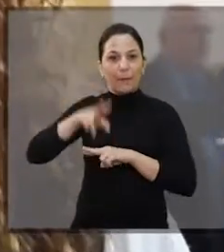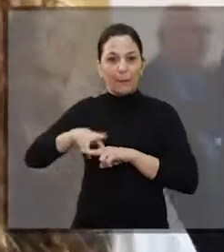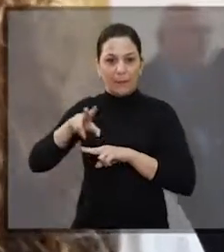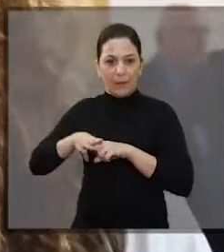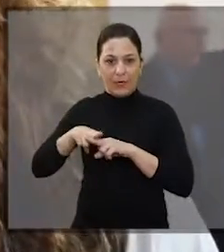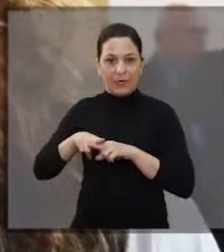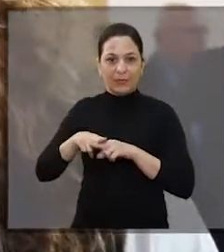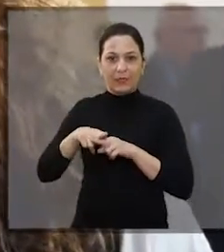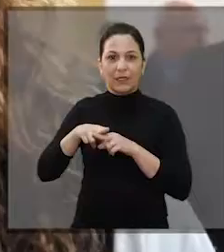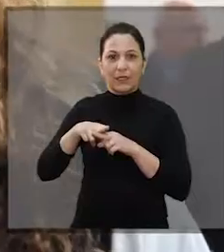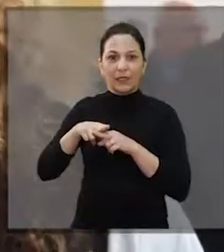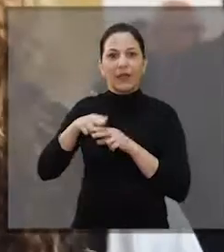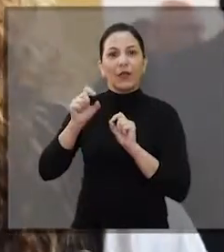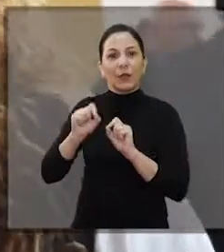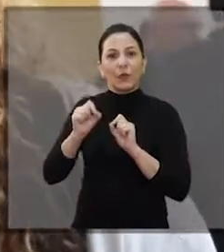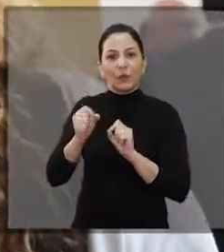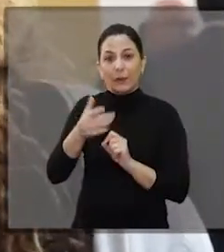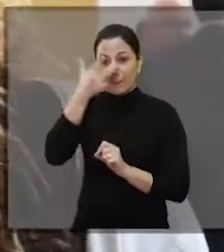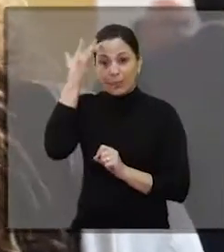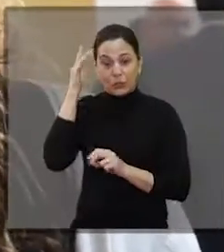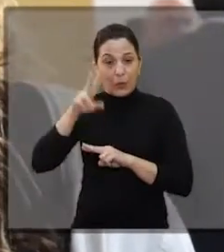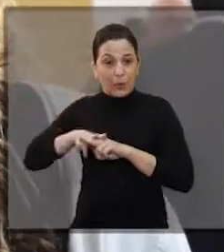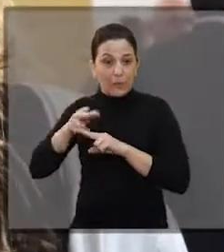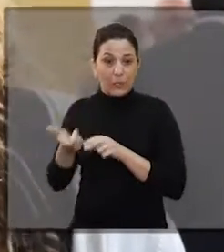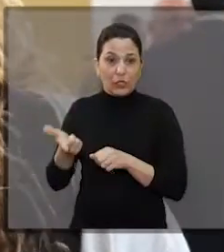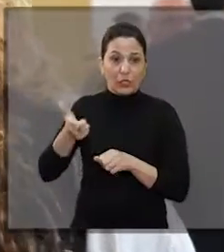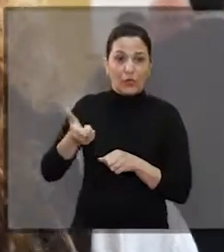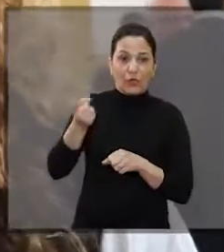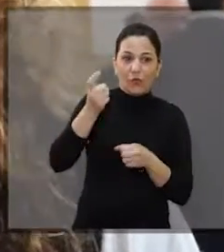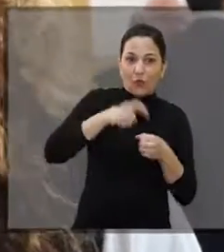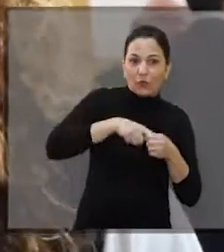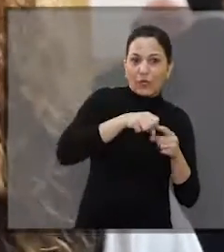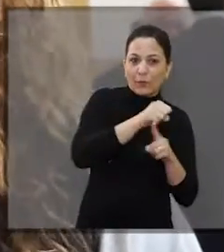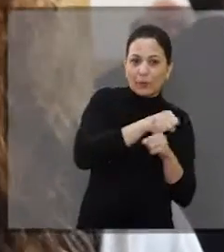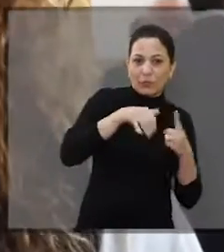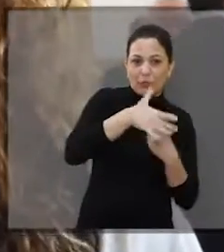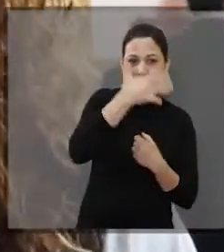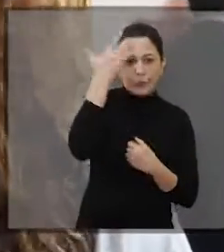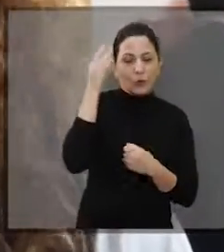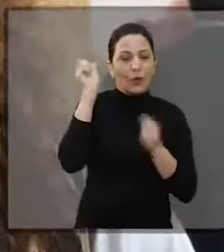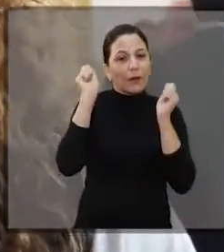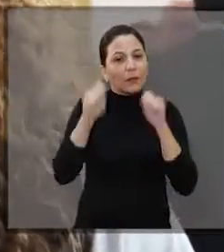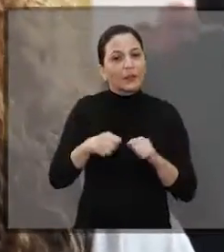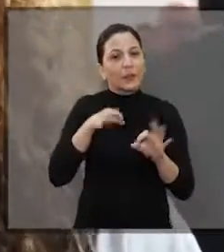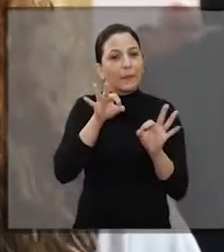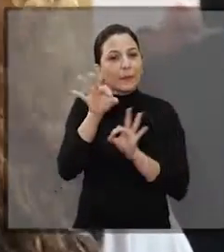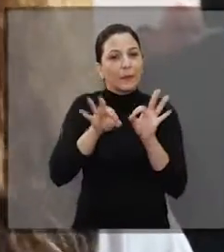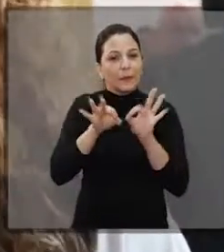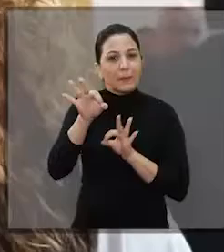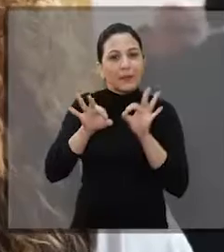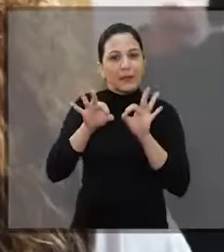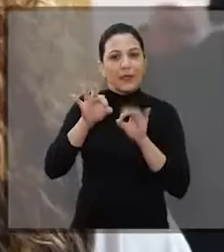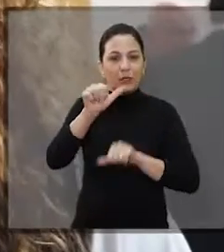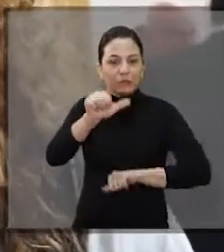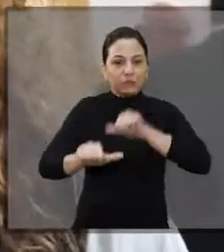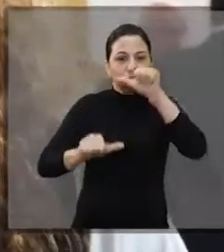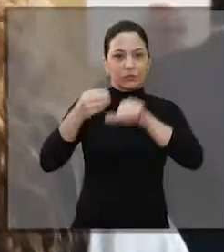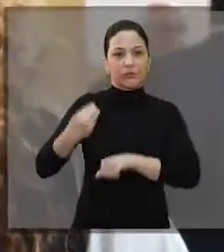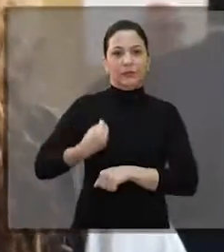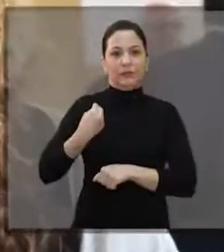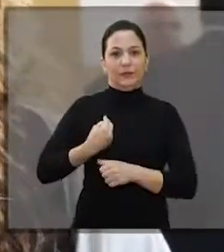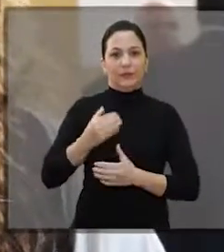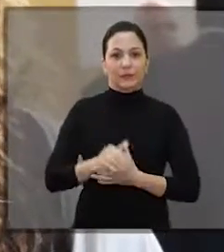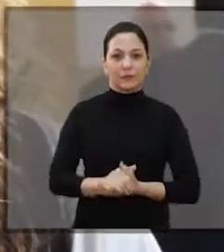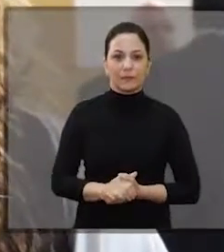reinserção do preso à sociedade. Eu tenho certeza que os reclusos que estão aqui, quando voltarem para a sociedade, serão cidadãos melhores, muito mais capacitados e